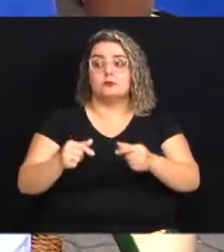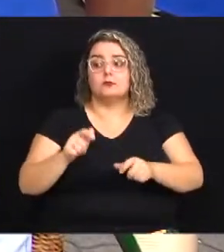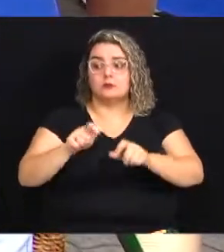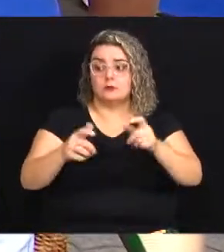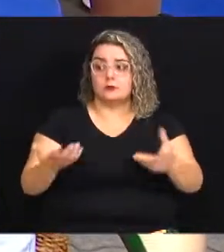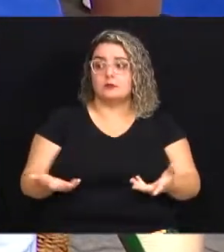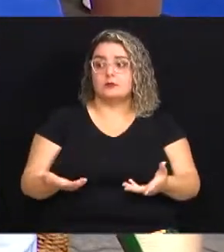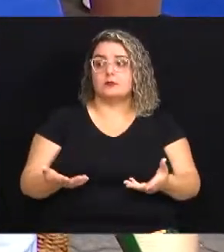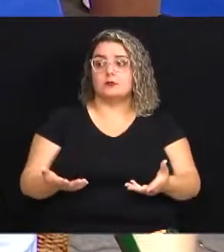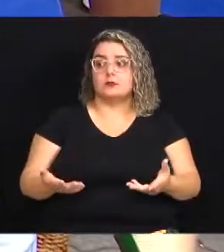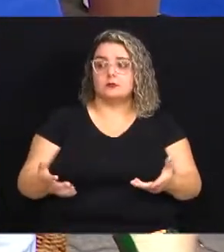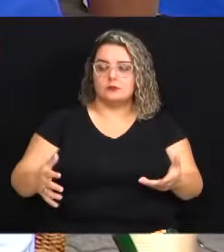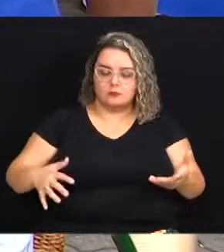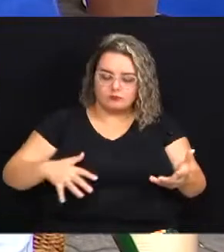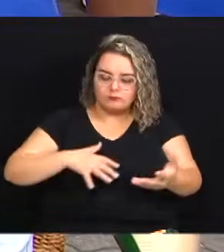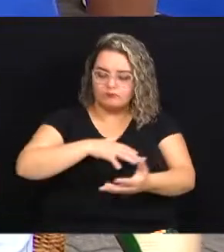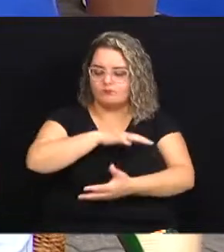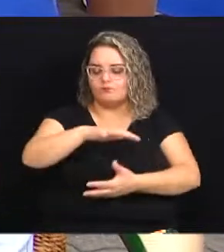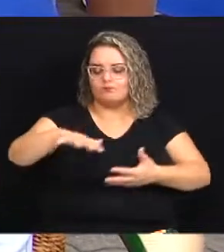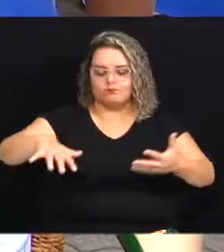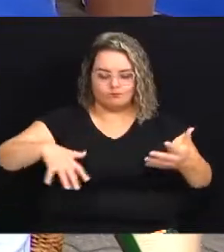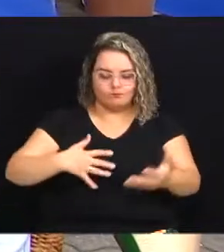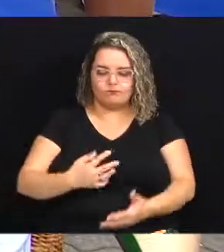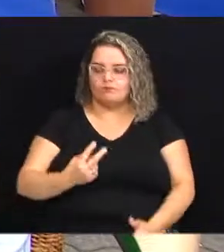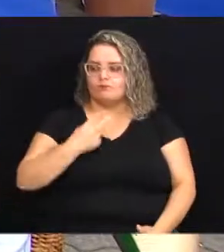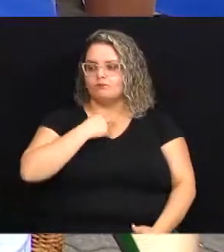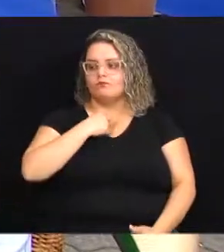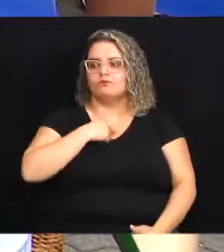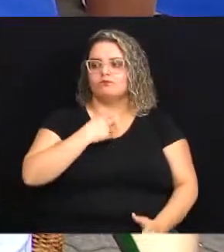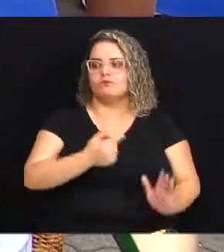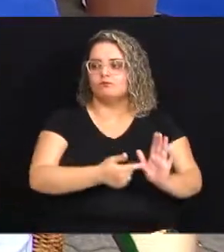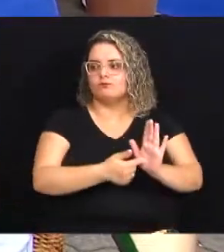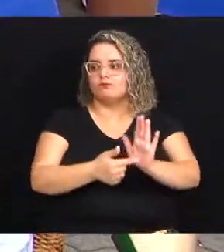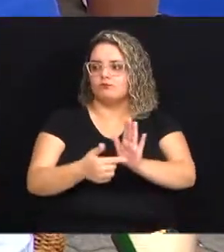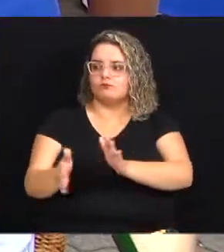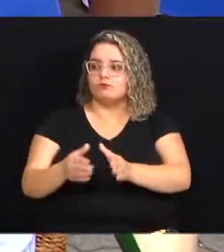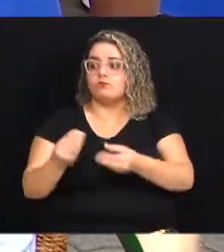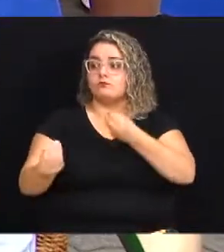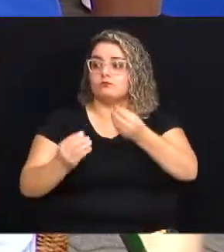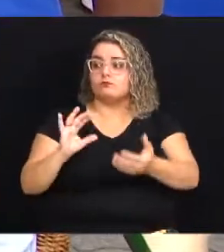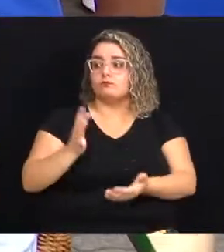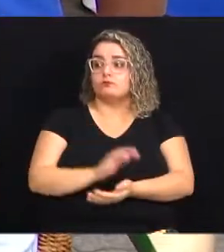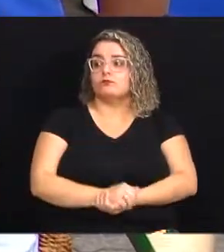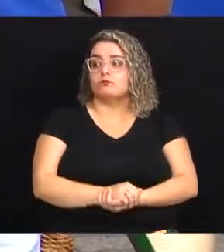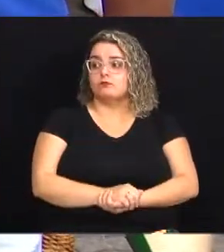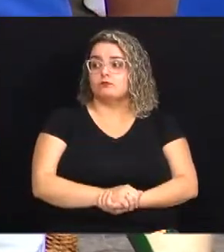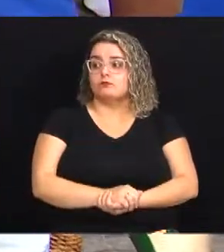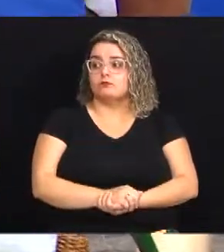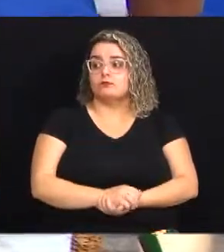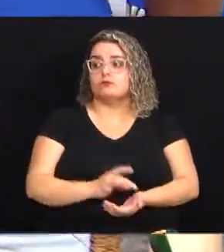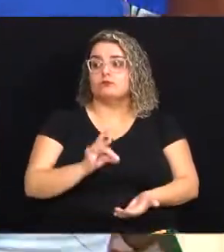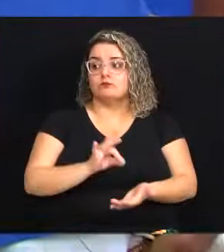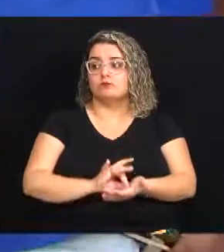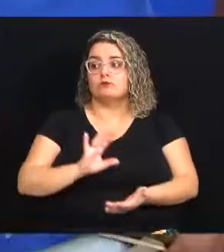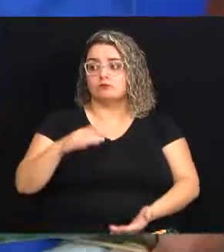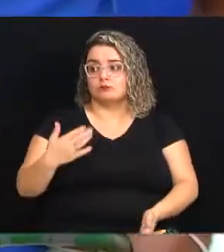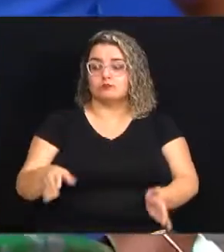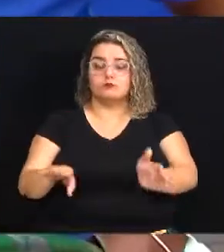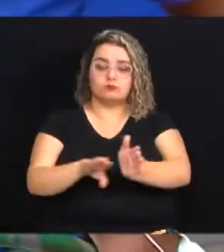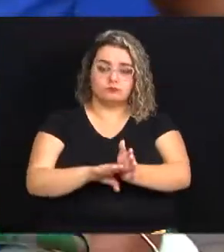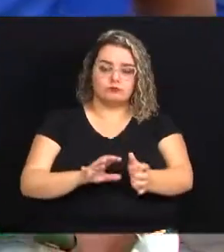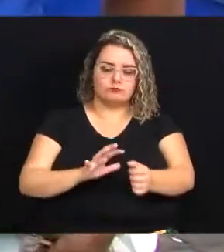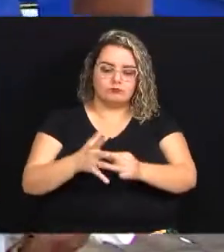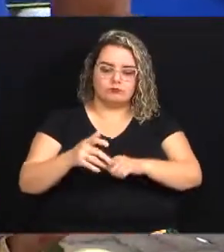esse pessoal nesse alvoroço todo o pessoal não pôde expor naquele período como foi isso na verdade quando veio a